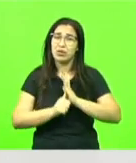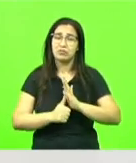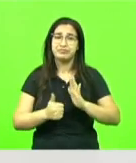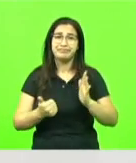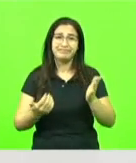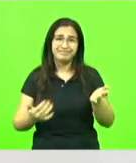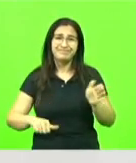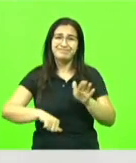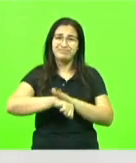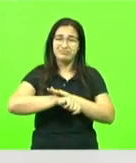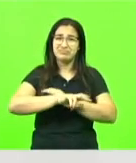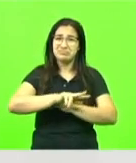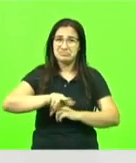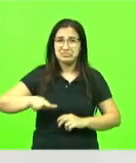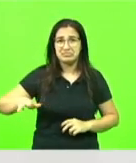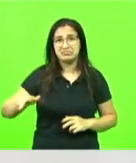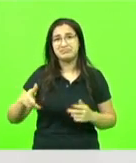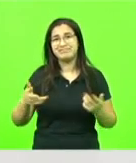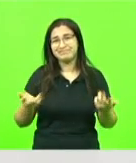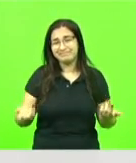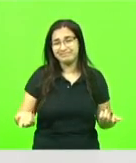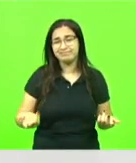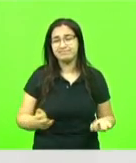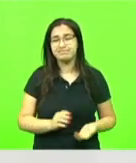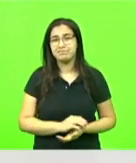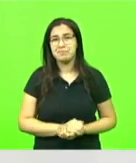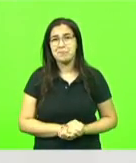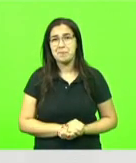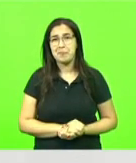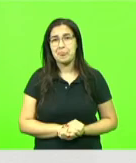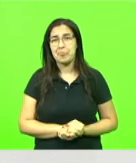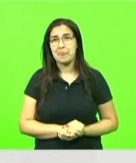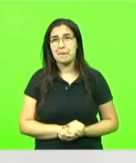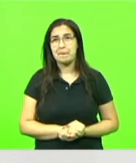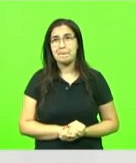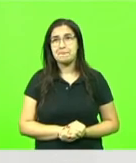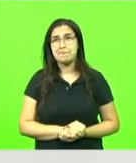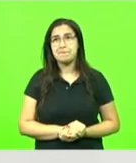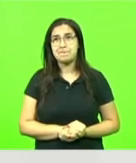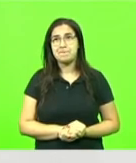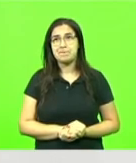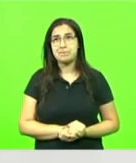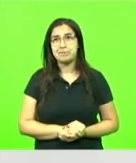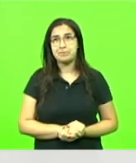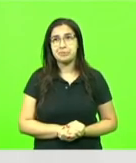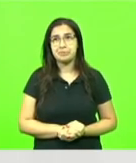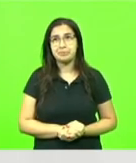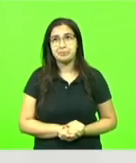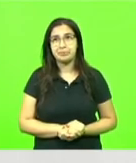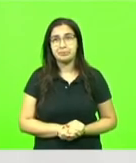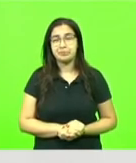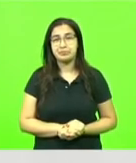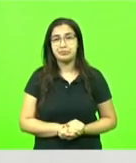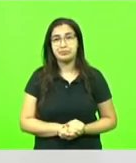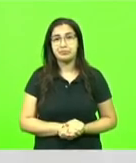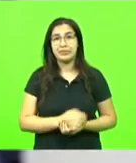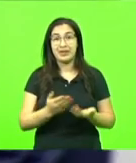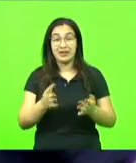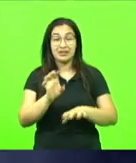de menor potencial ofensivo, que é o furto para o assalto, pela ausência do Estado,